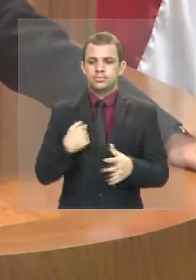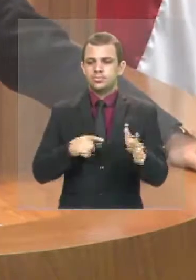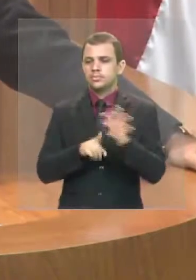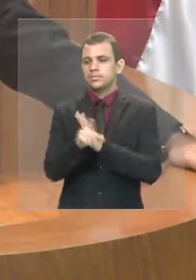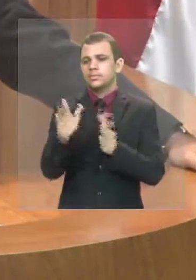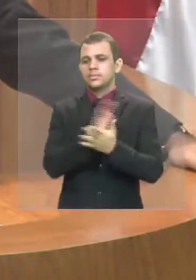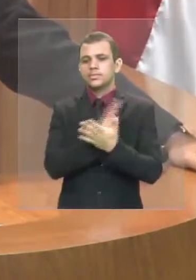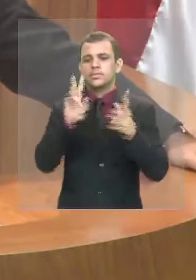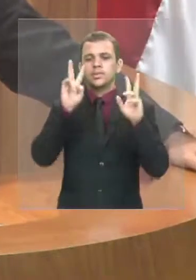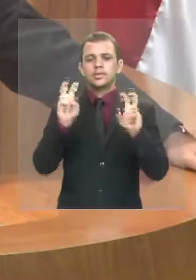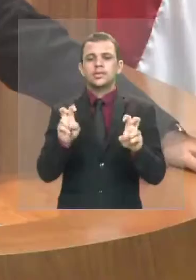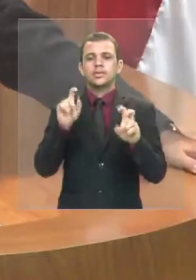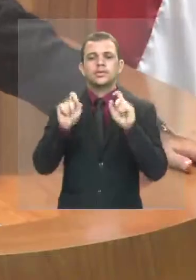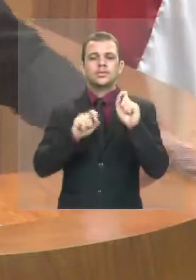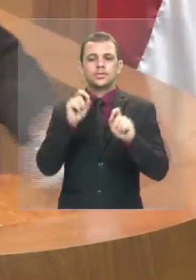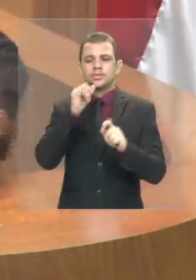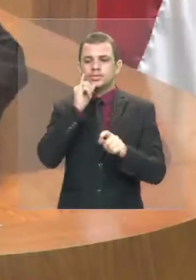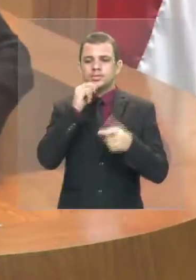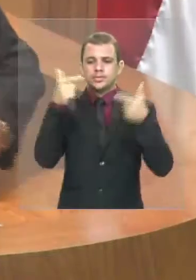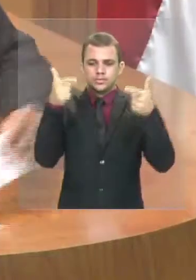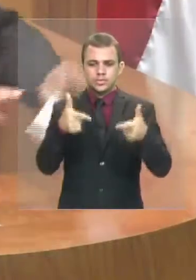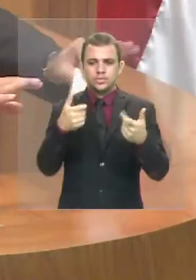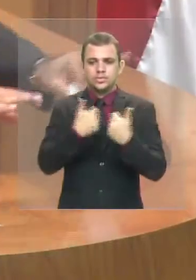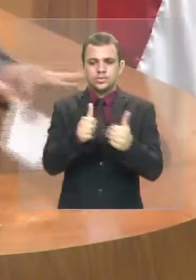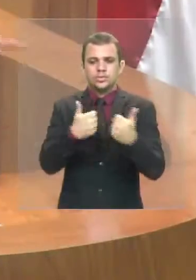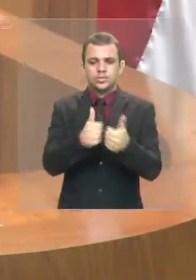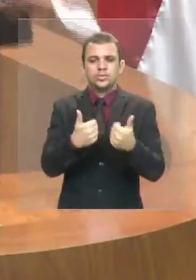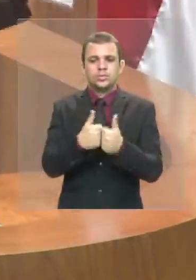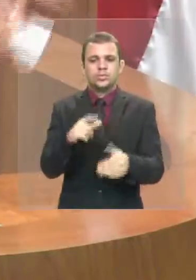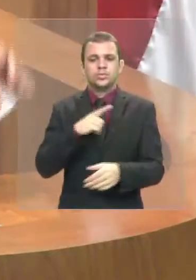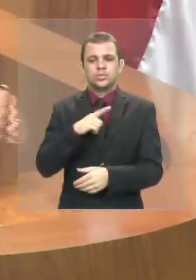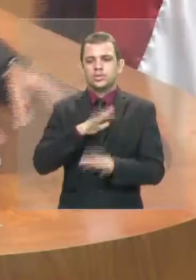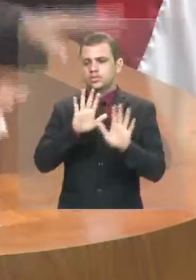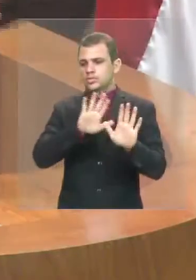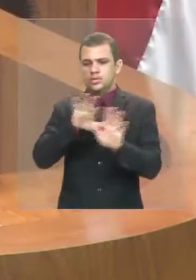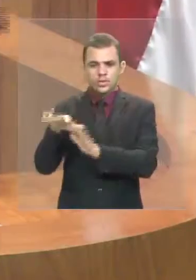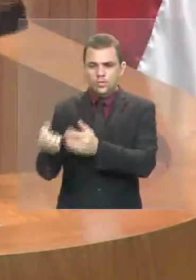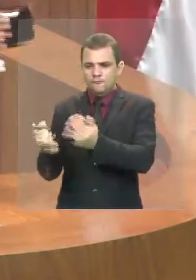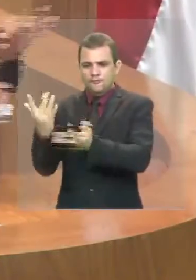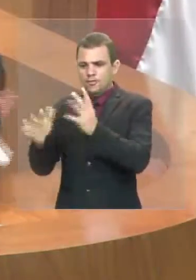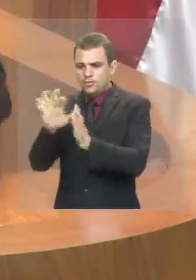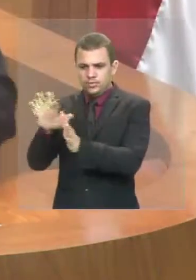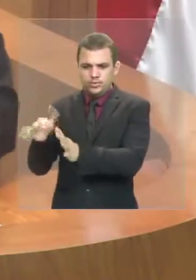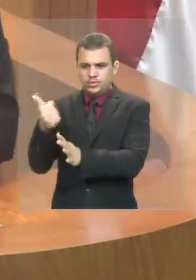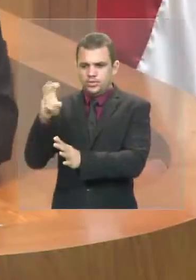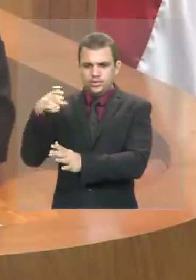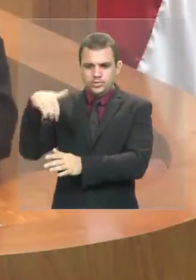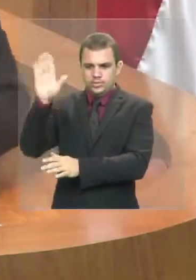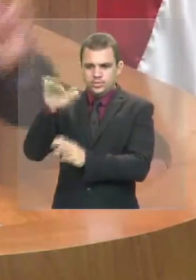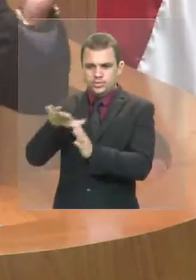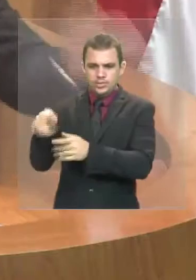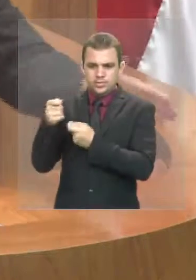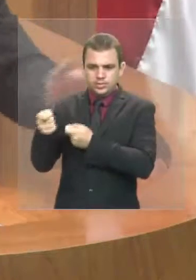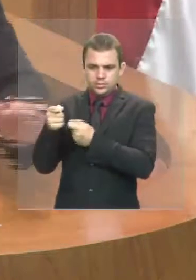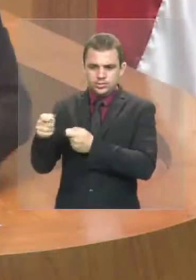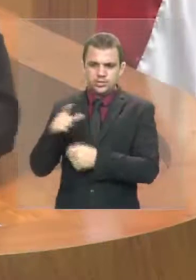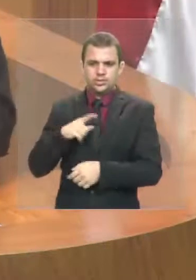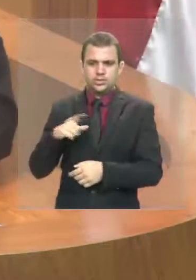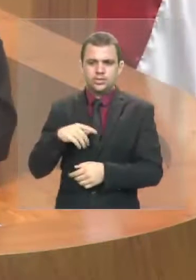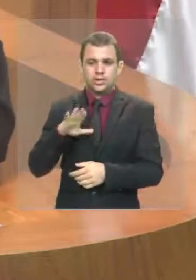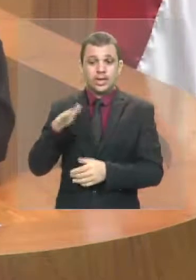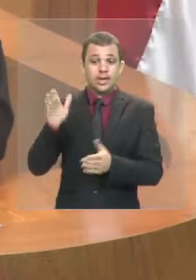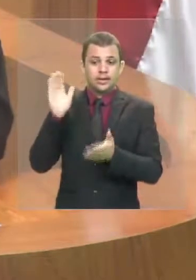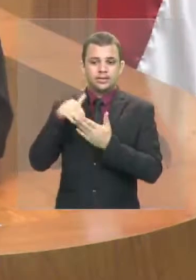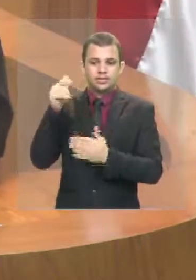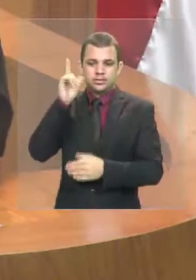a assalto a ônibus. Não vamos falar nem de tocar fogo em ônibus, que foram mais de 15 tentativas até o dia de